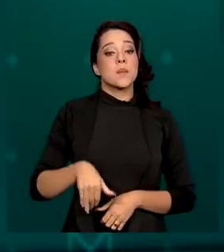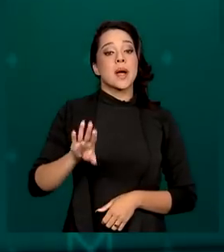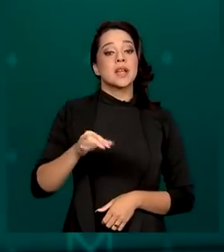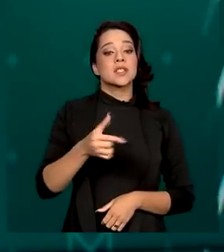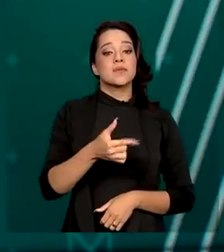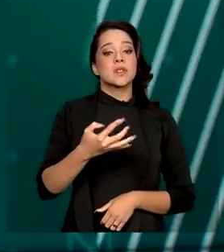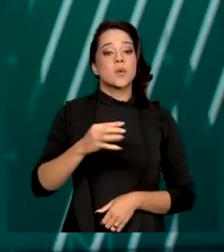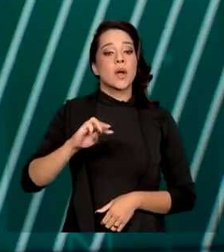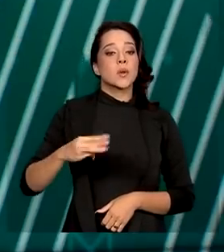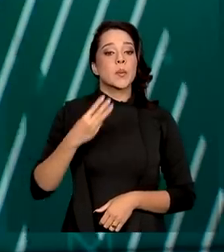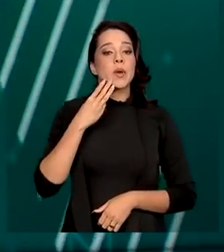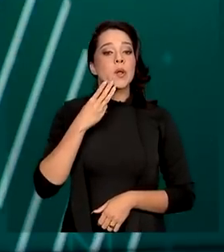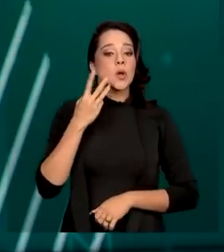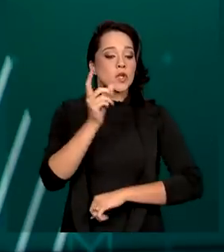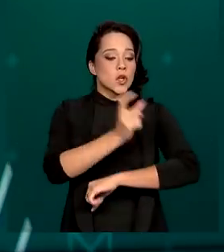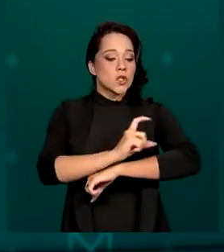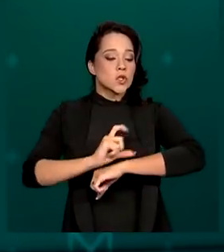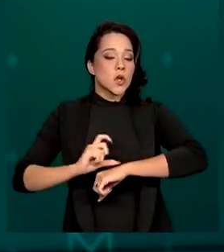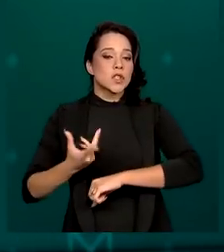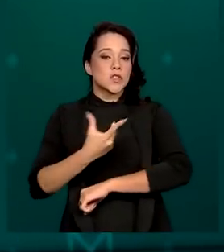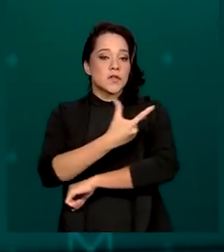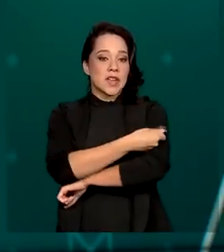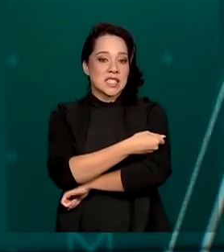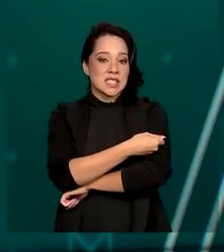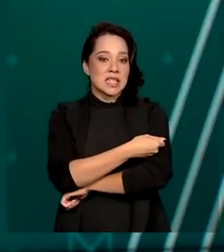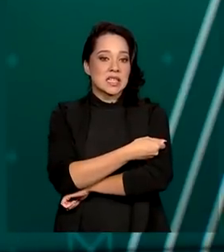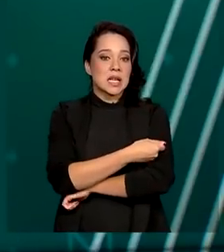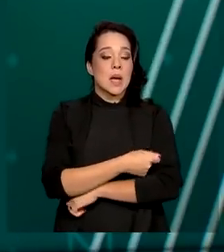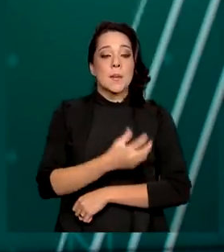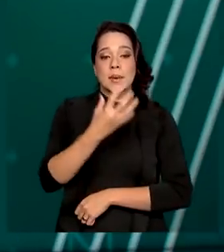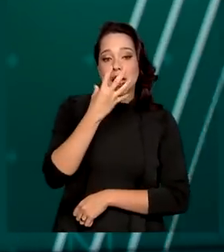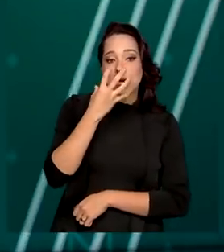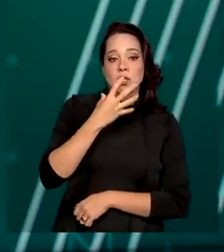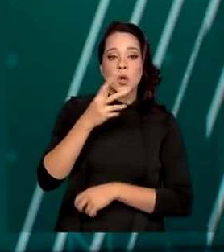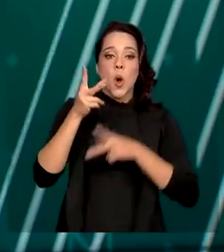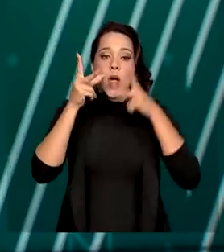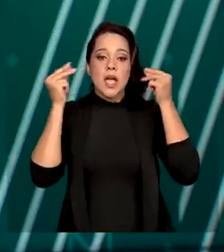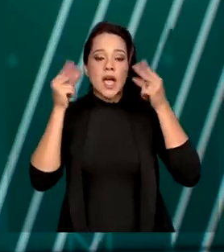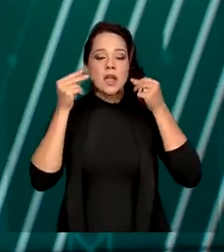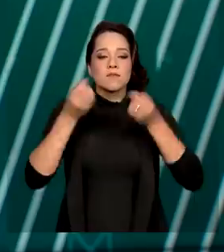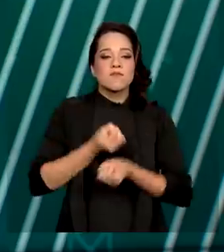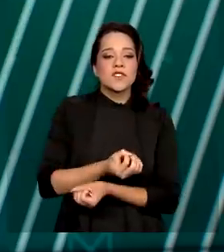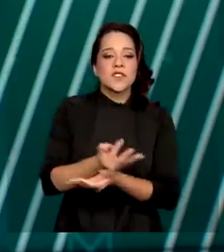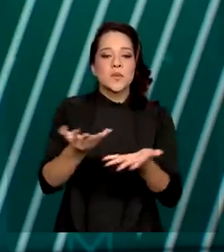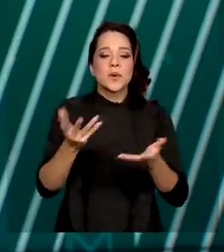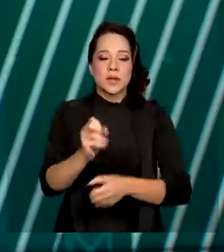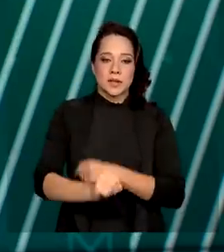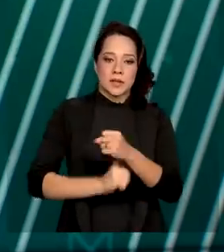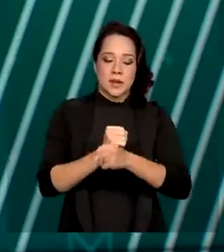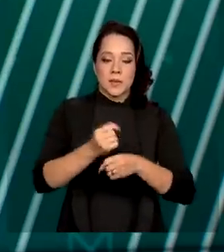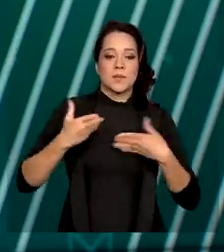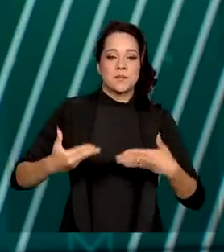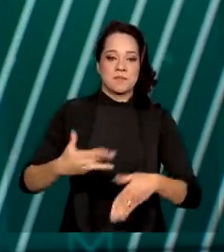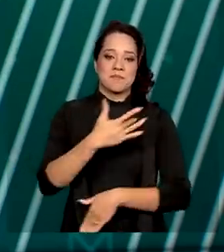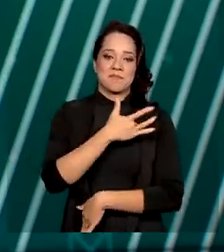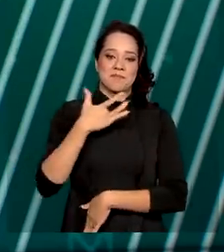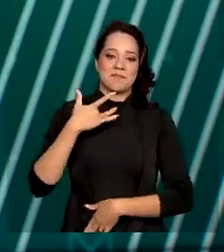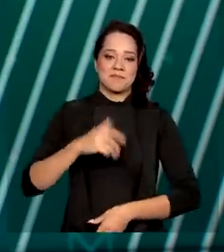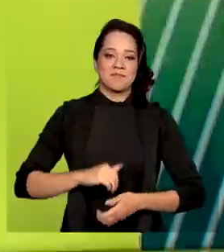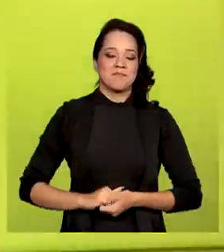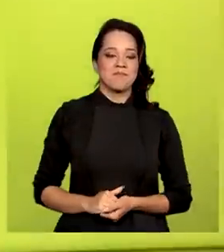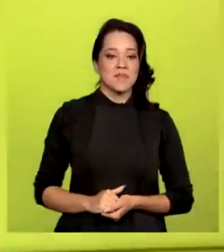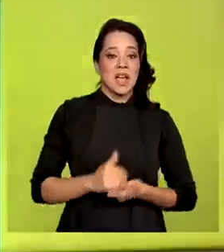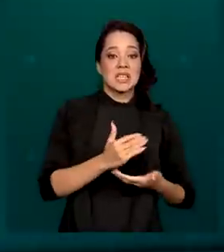24 milhões de doses de vacinas antirrábicas para cães e gatos foram distribuídas neste ano pelo Ministério da Saúde.